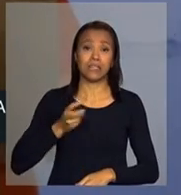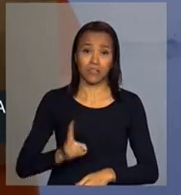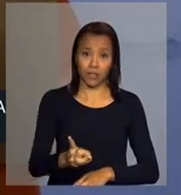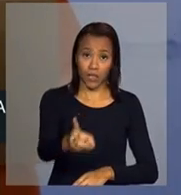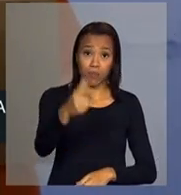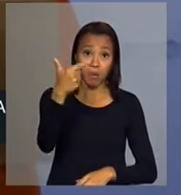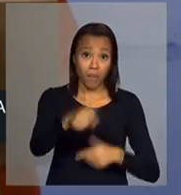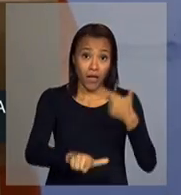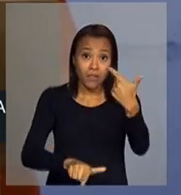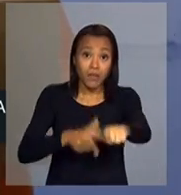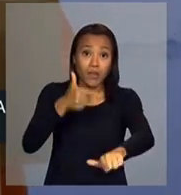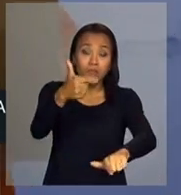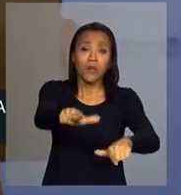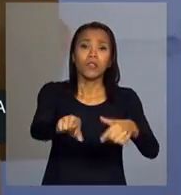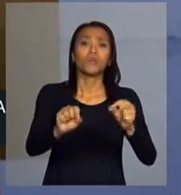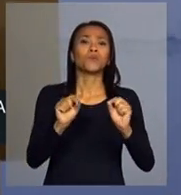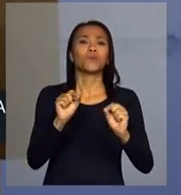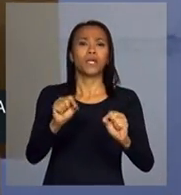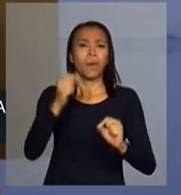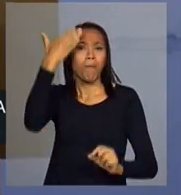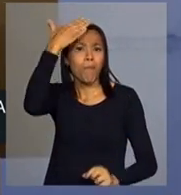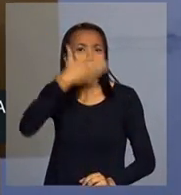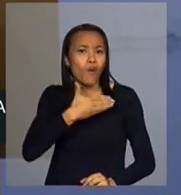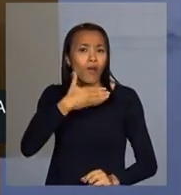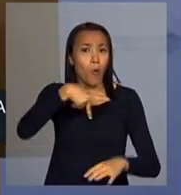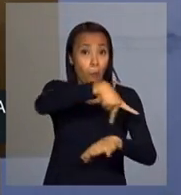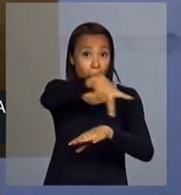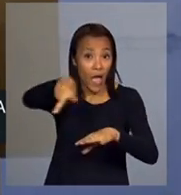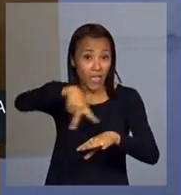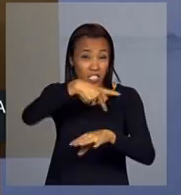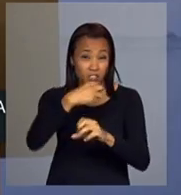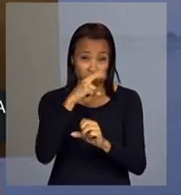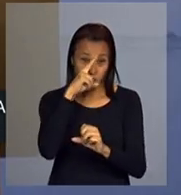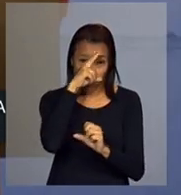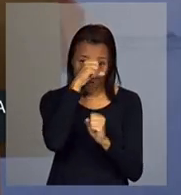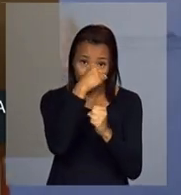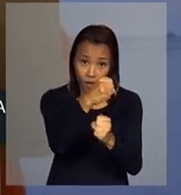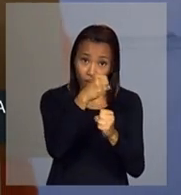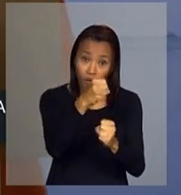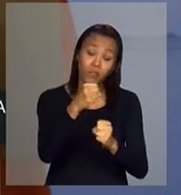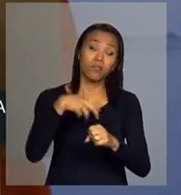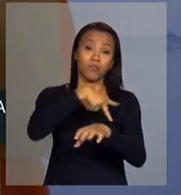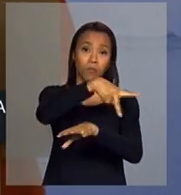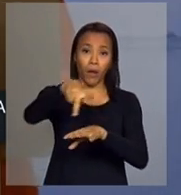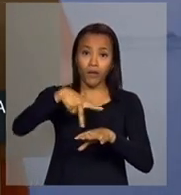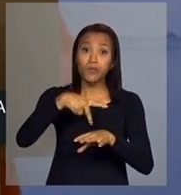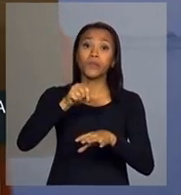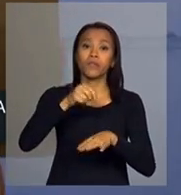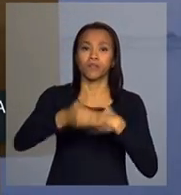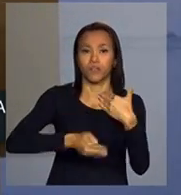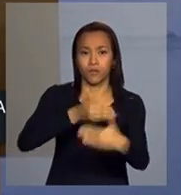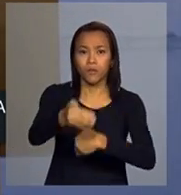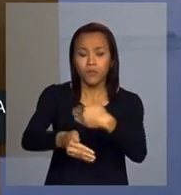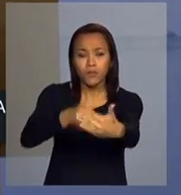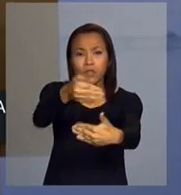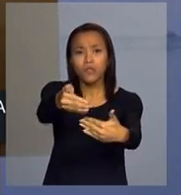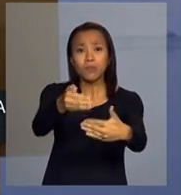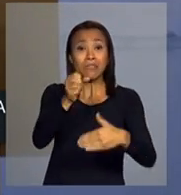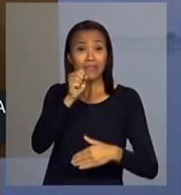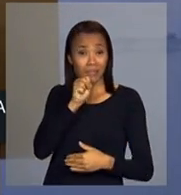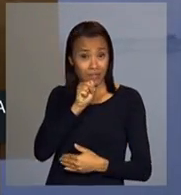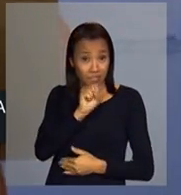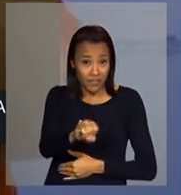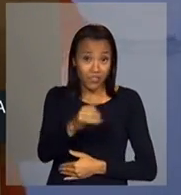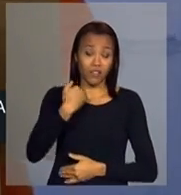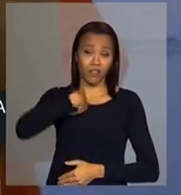mais provar que o país só será um país forte, um país desenvolvido se